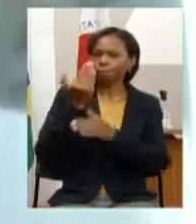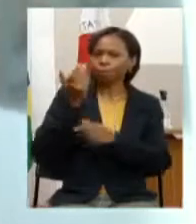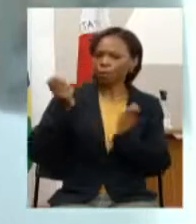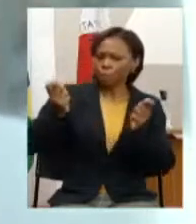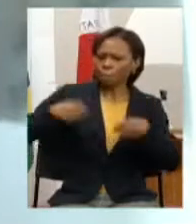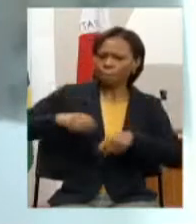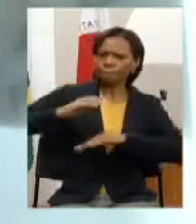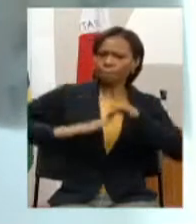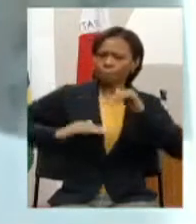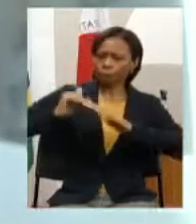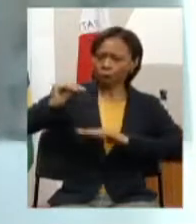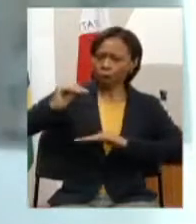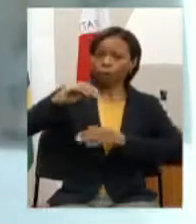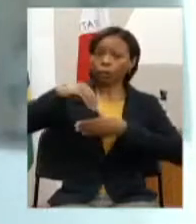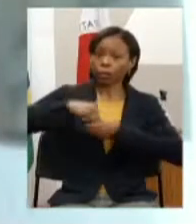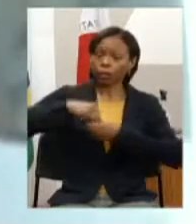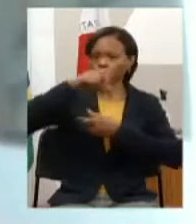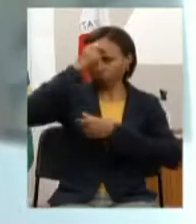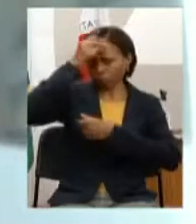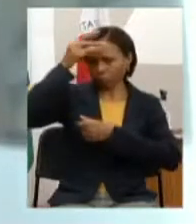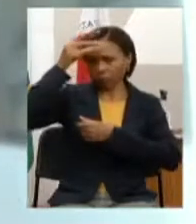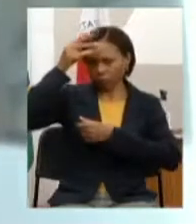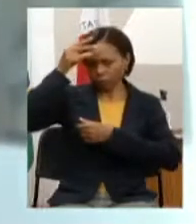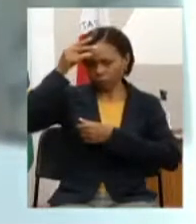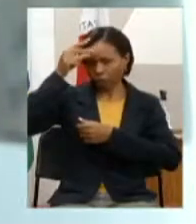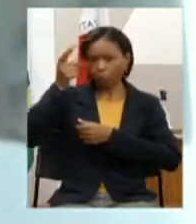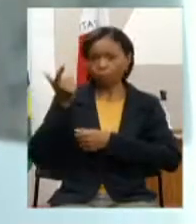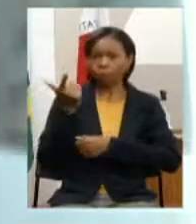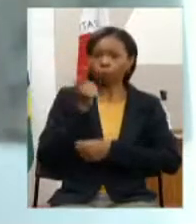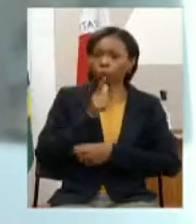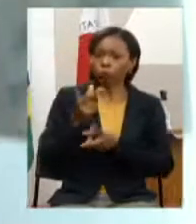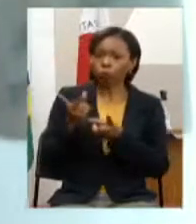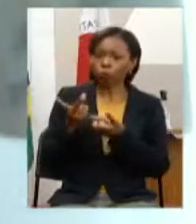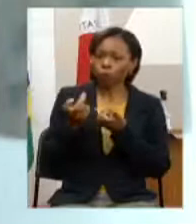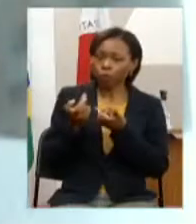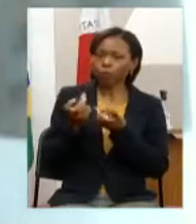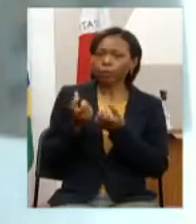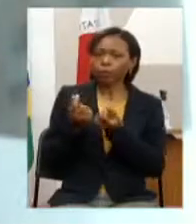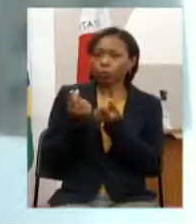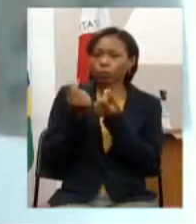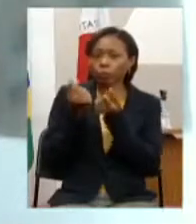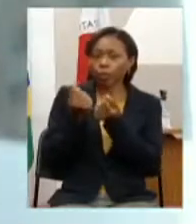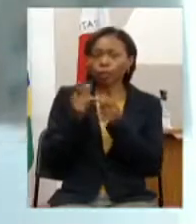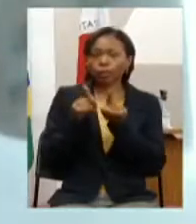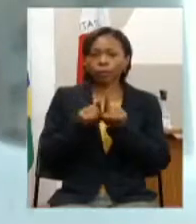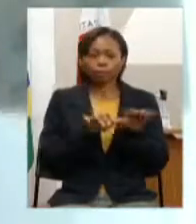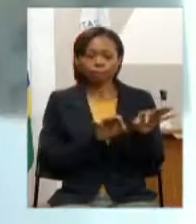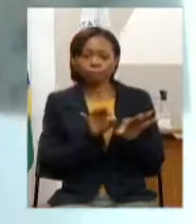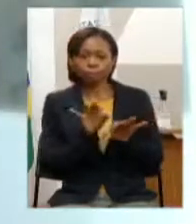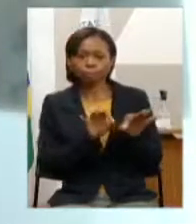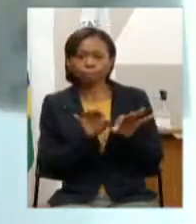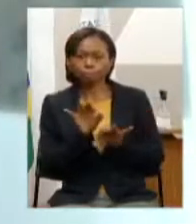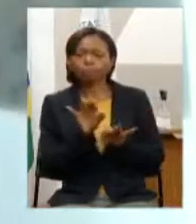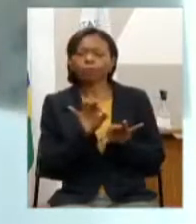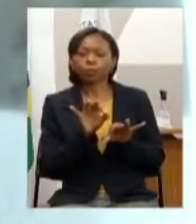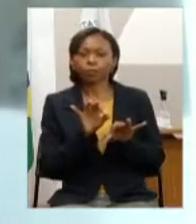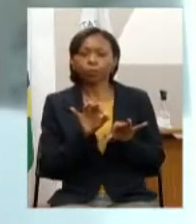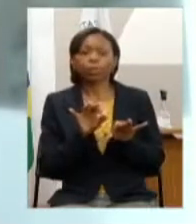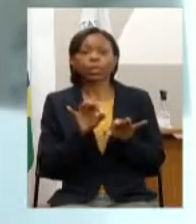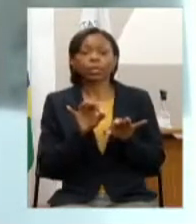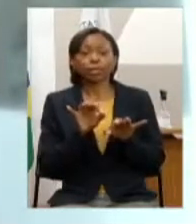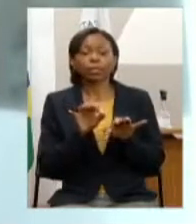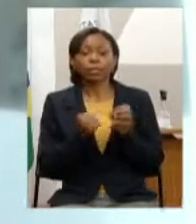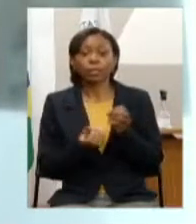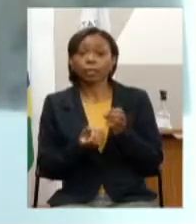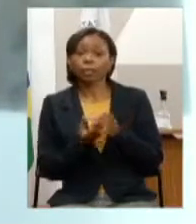municípios para a atração de investimentos o planejamento governamental e a elaboração e